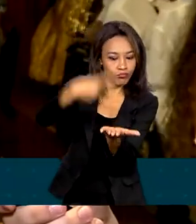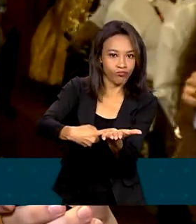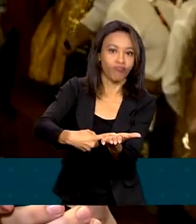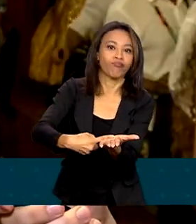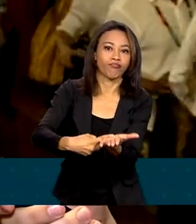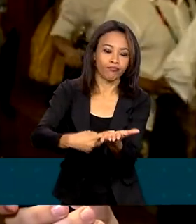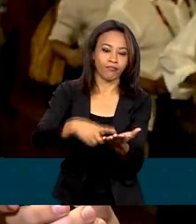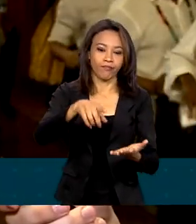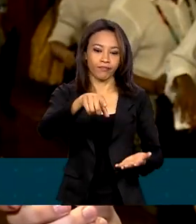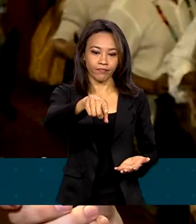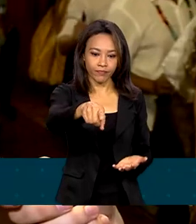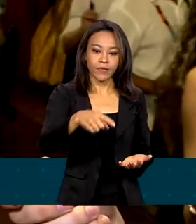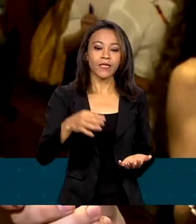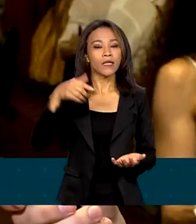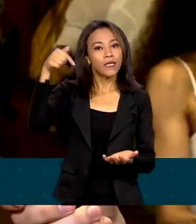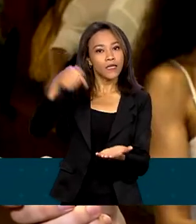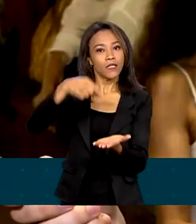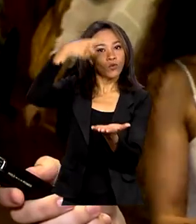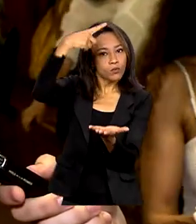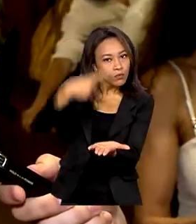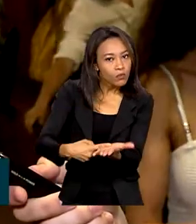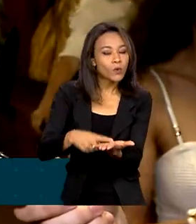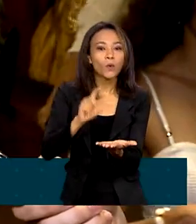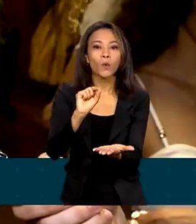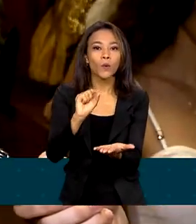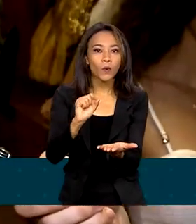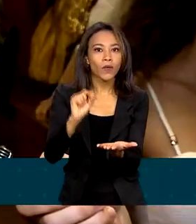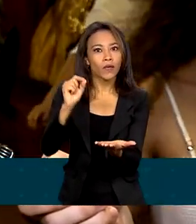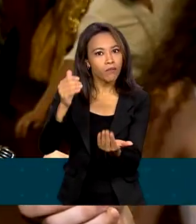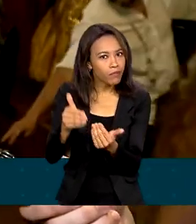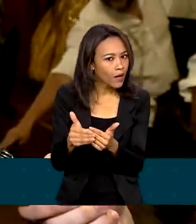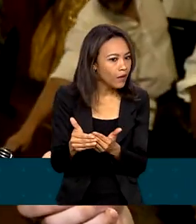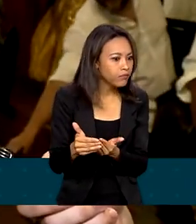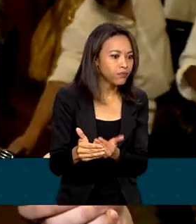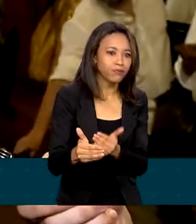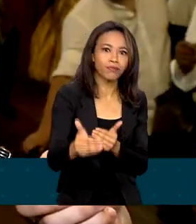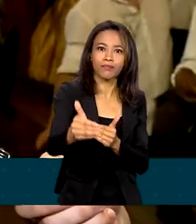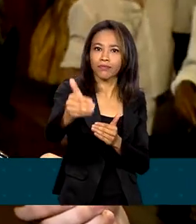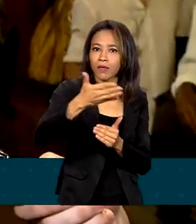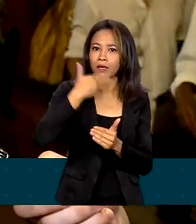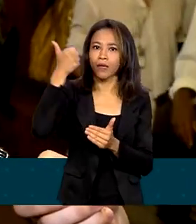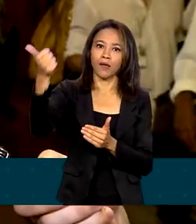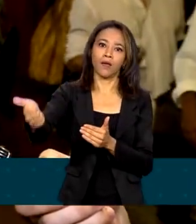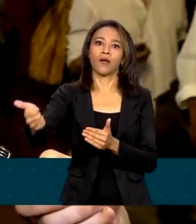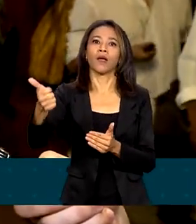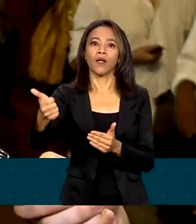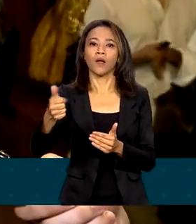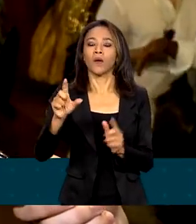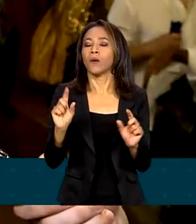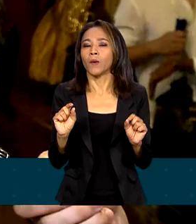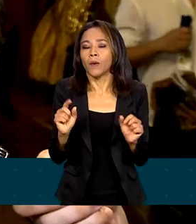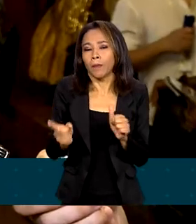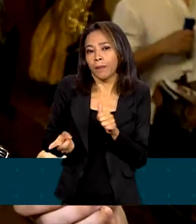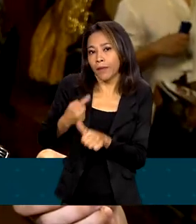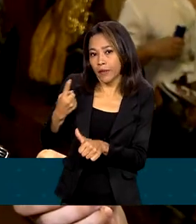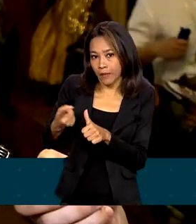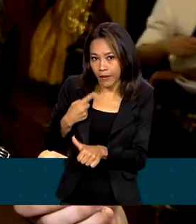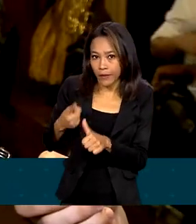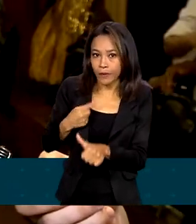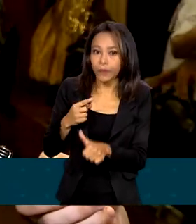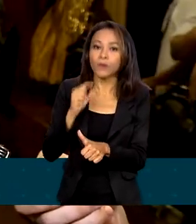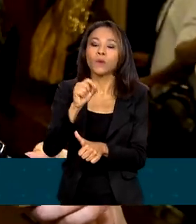Que ele seja apenas um ponto de partida para algo que é muito maior, que justamente é, primeiro, a